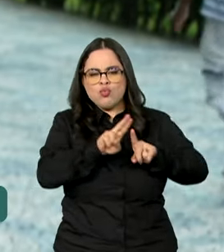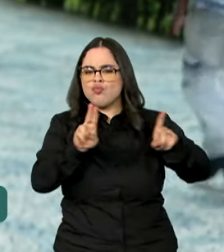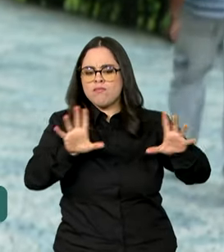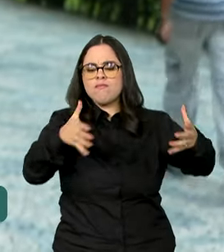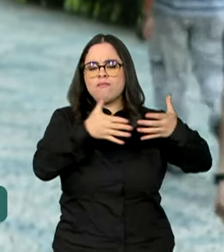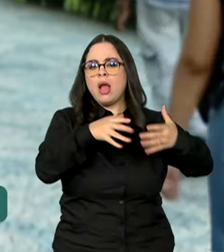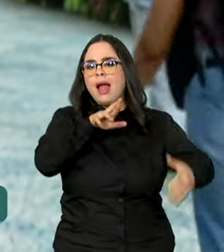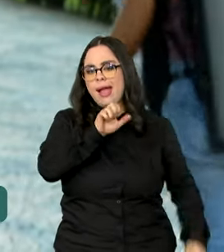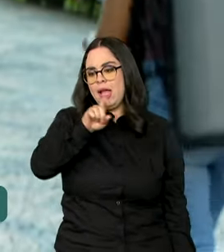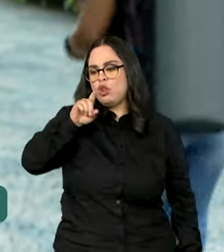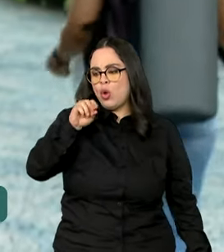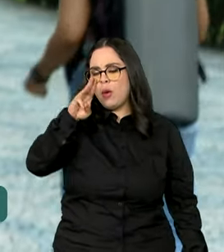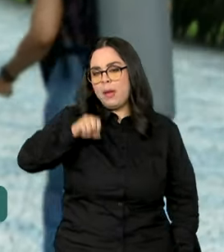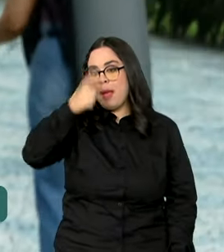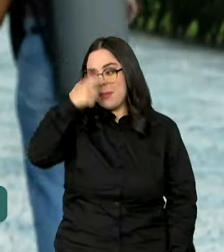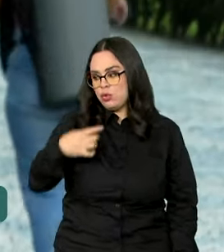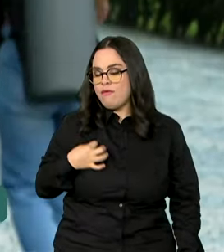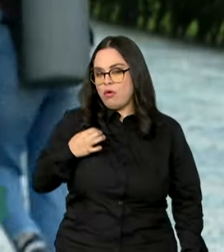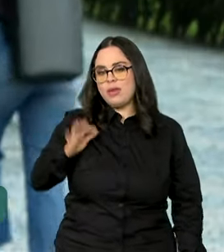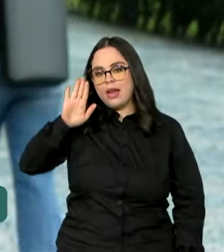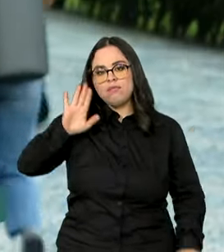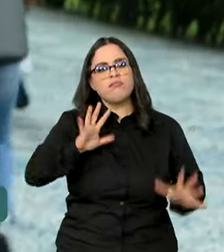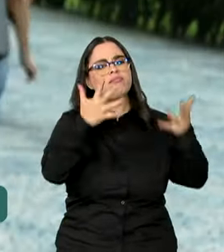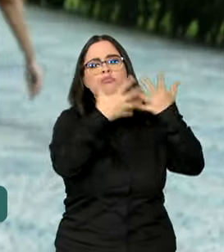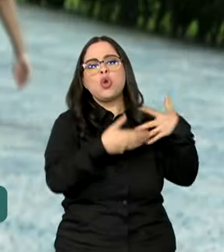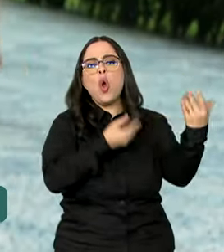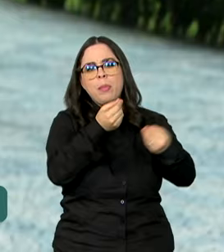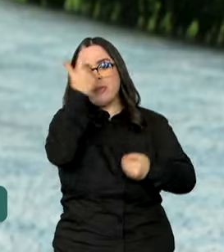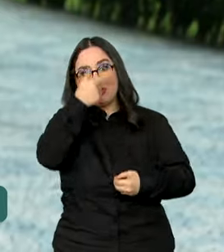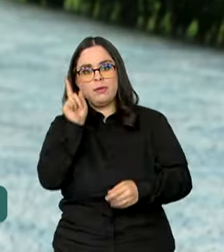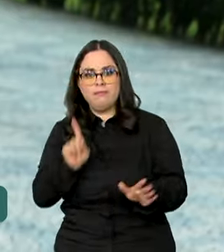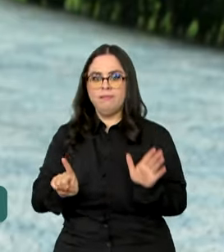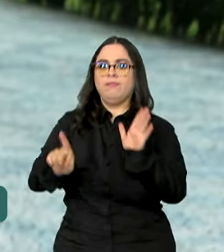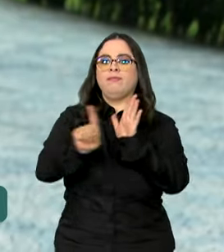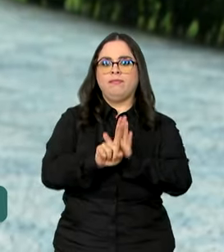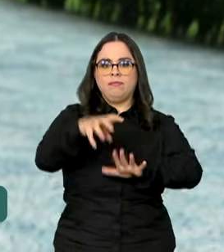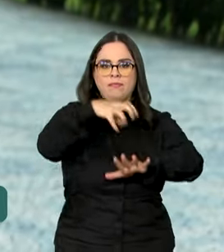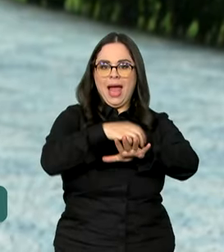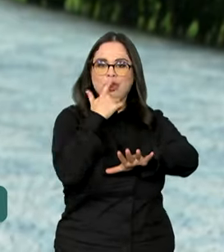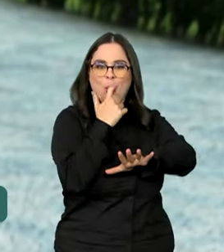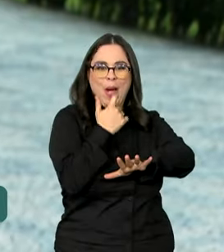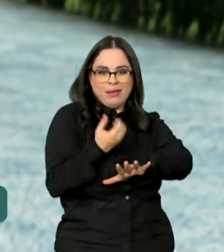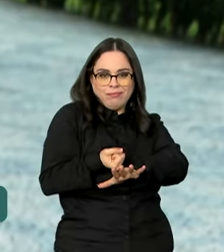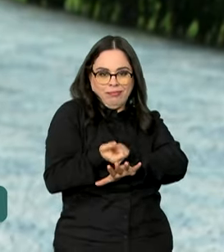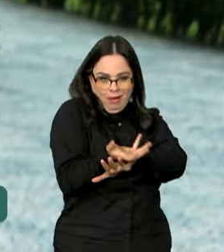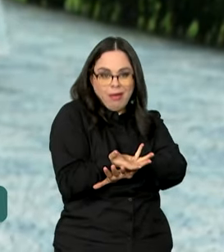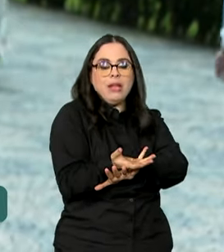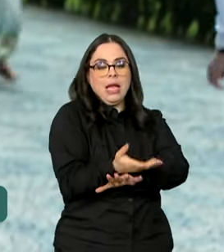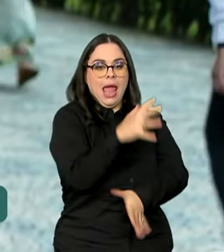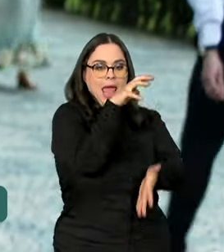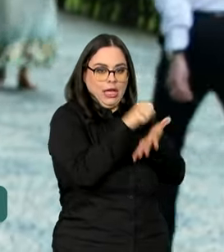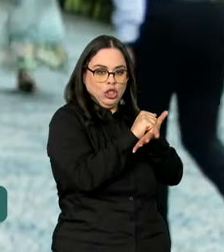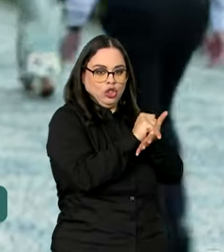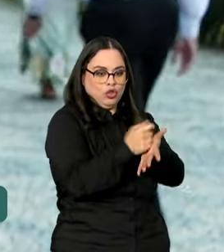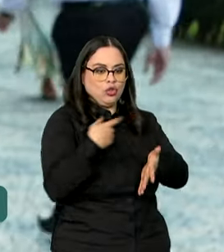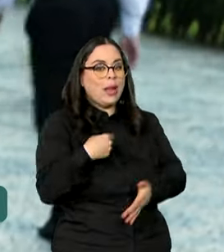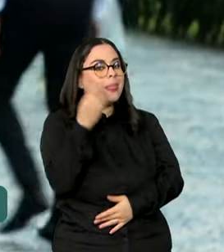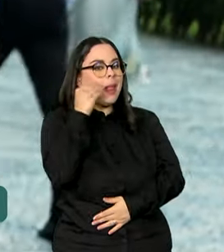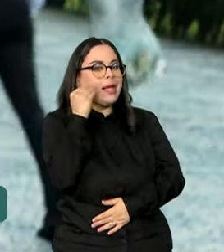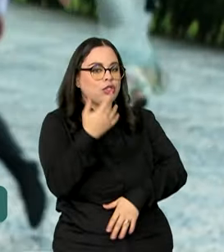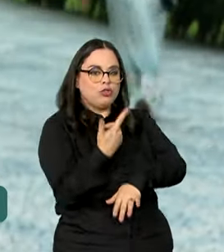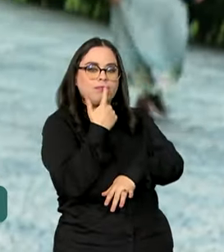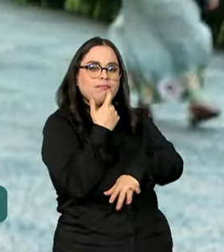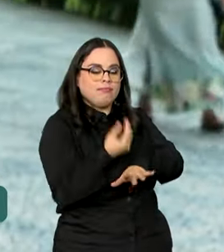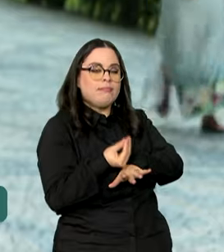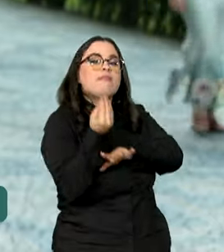voluntários que funciona da seguinte forma. O voluntário chega em um hemocentro do país, se registra e tira uma amostra de sangue.